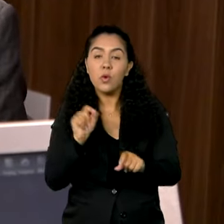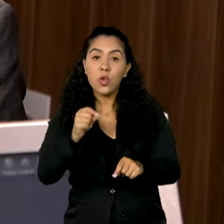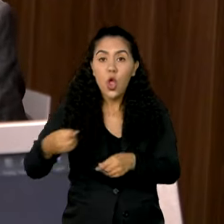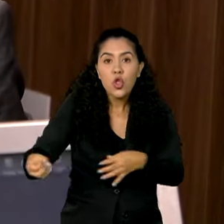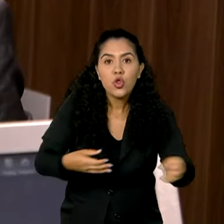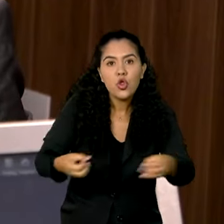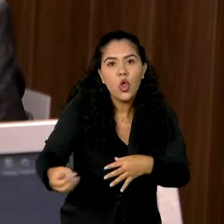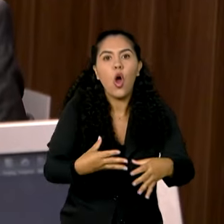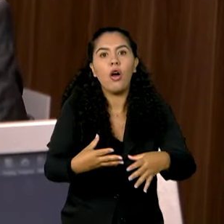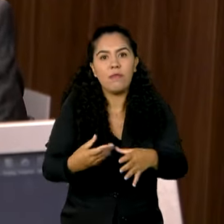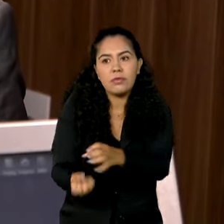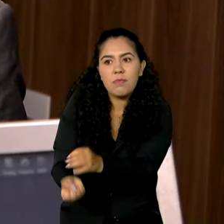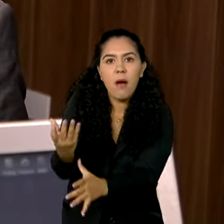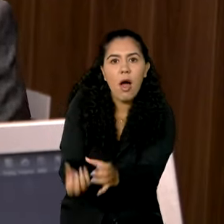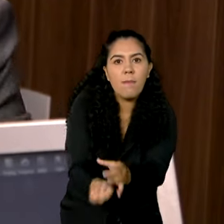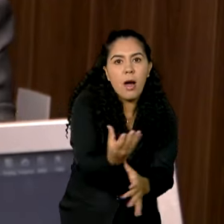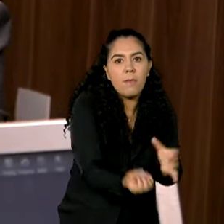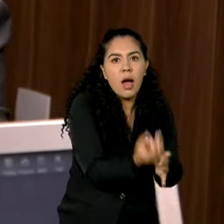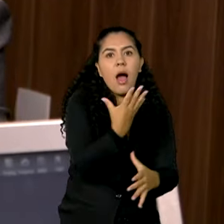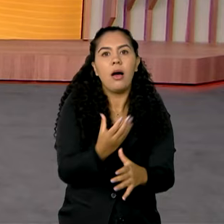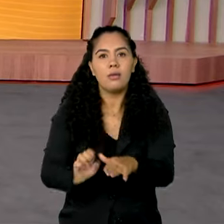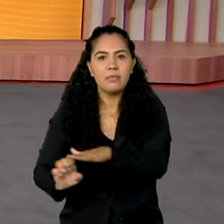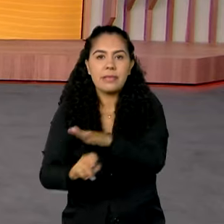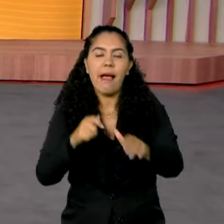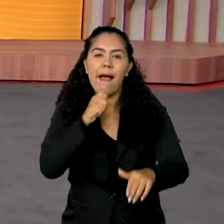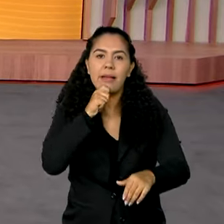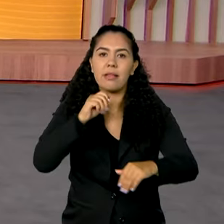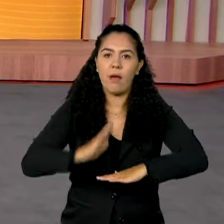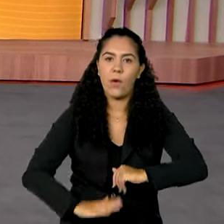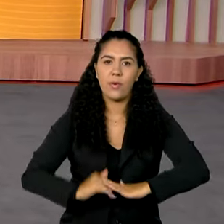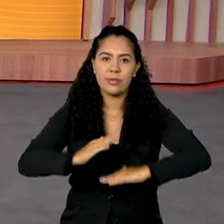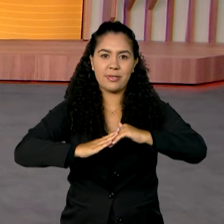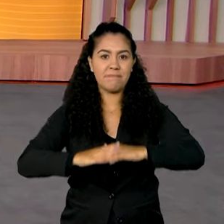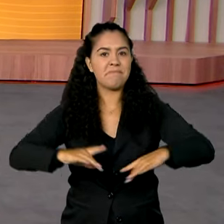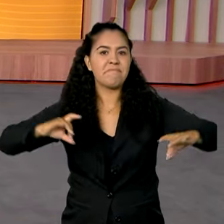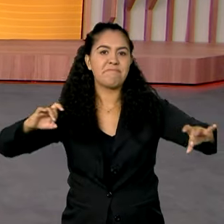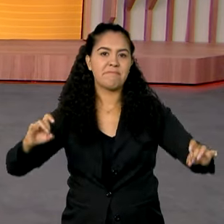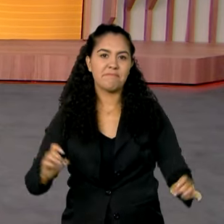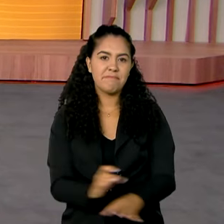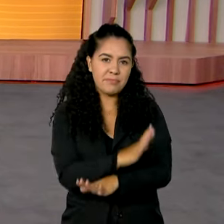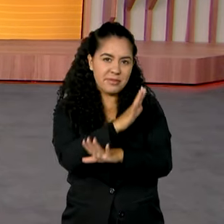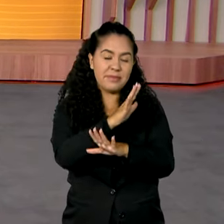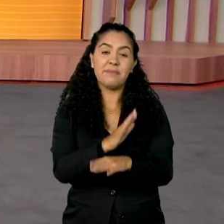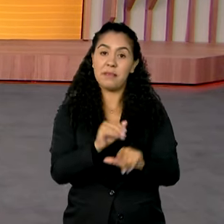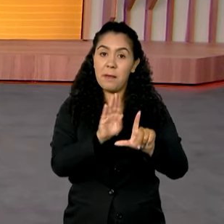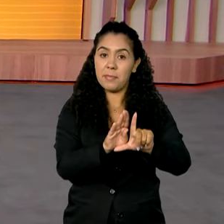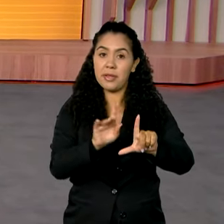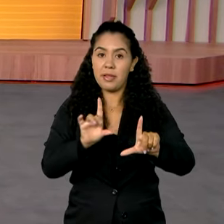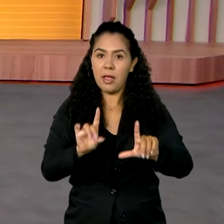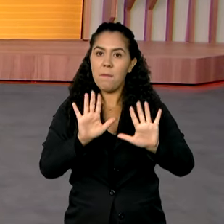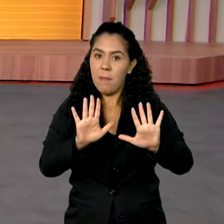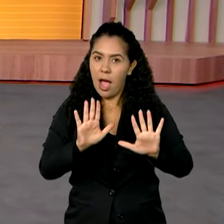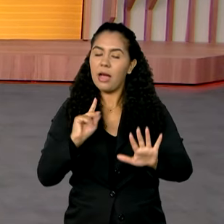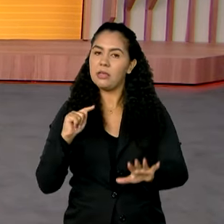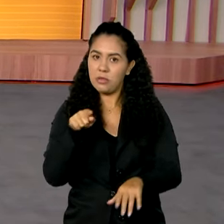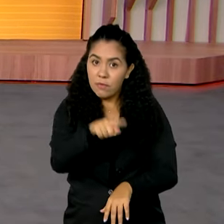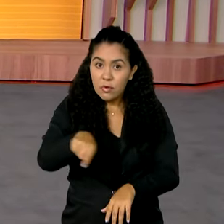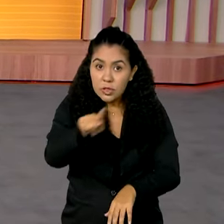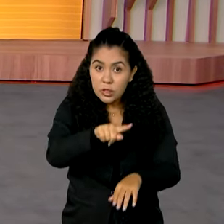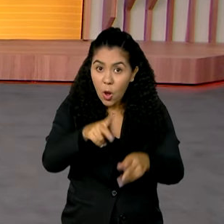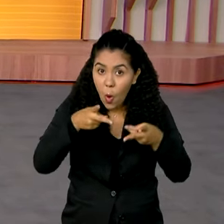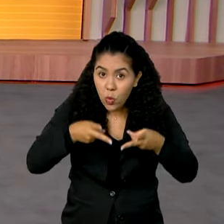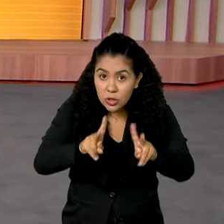novos empreendimentos que estão em fase de construção. É isso e o Brasil em Dia fica por aqui, mas você continue